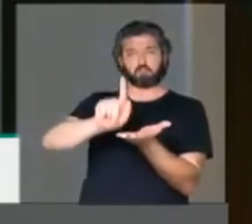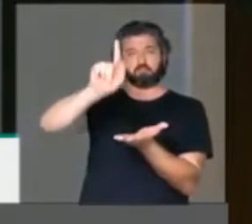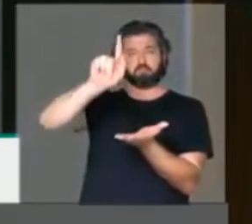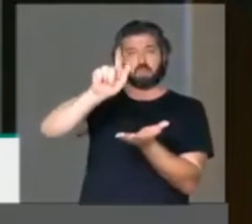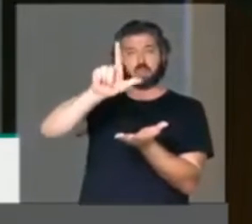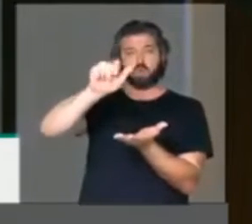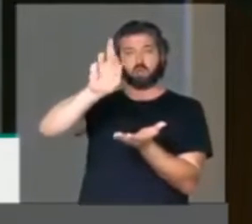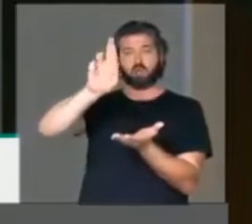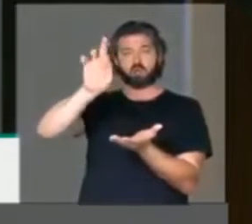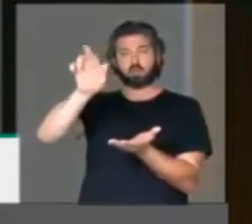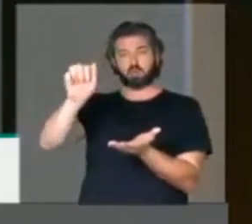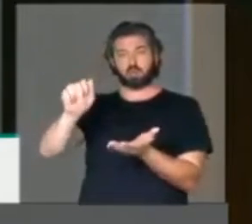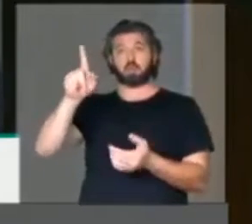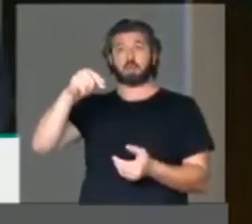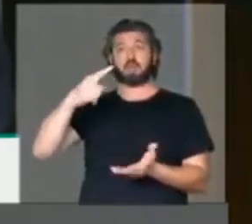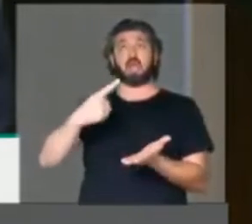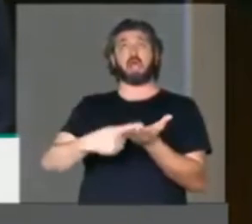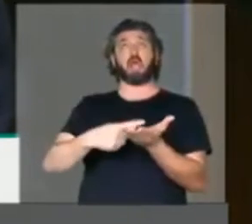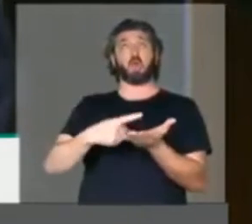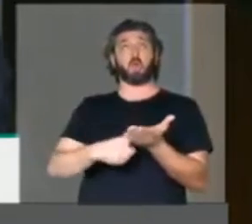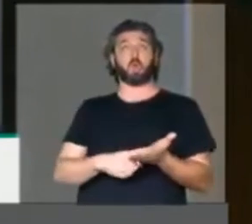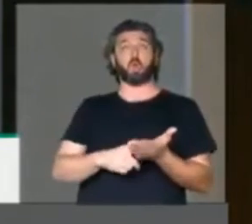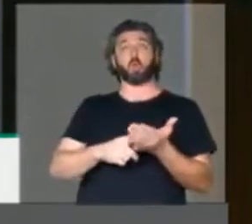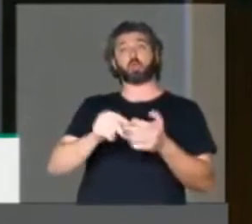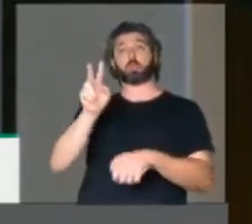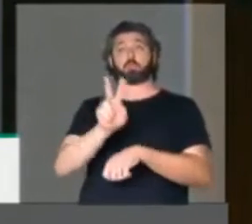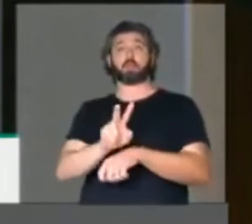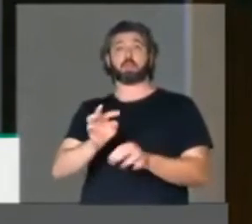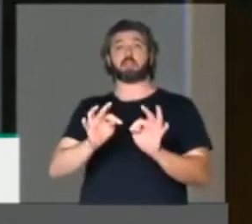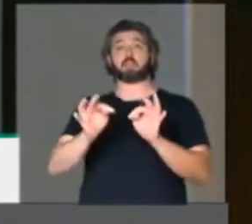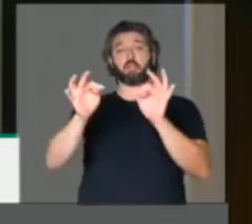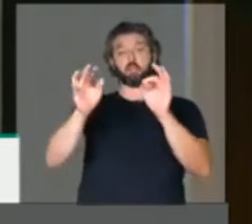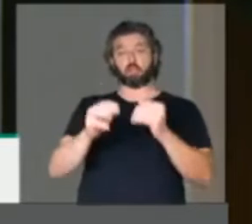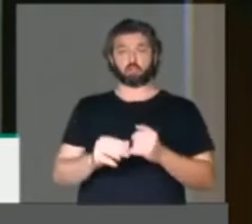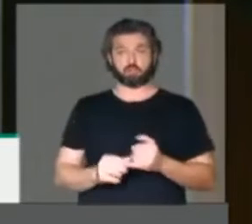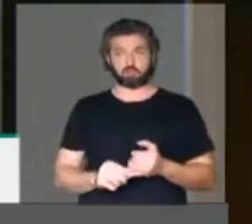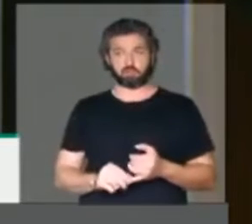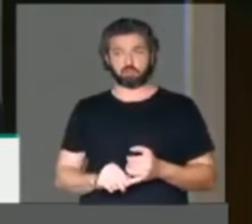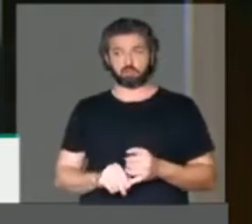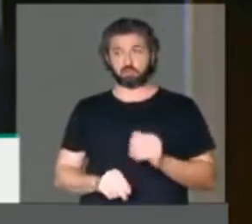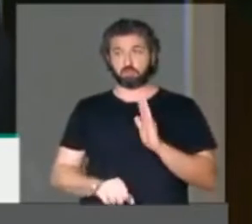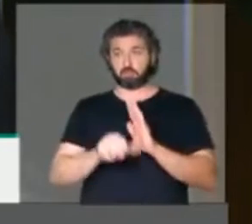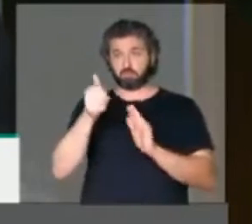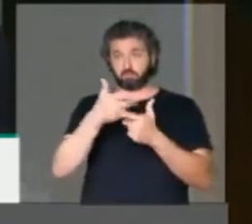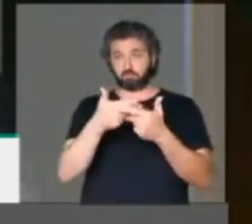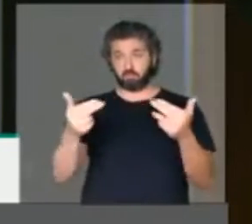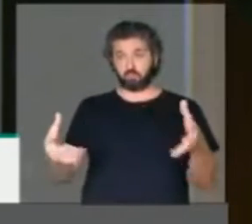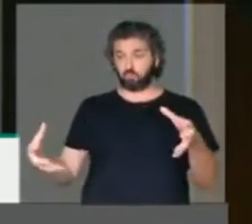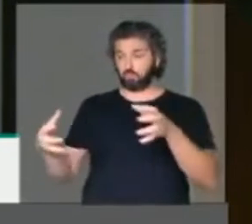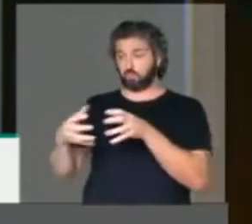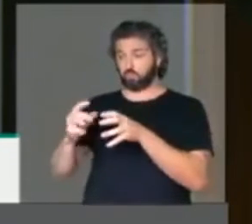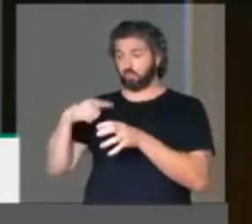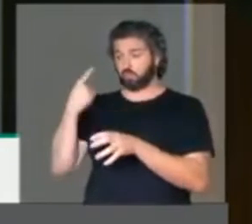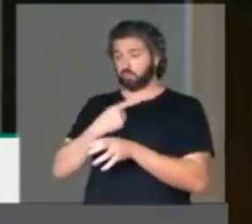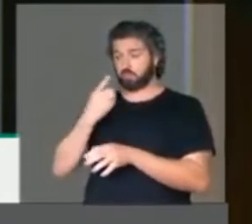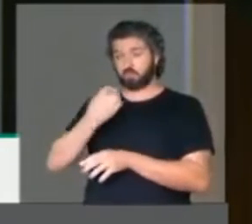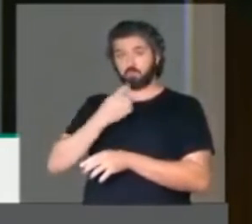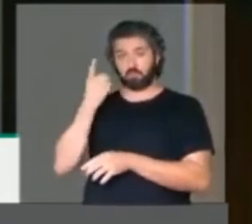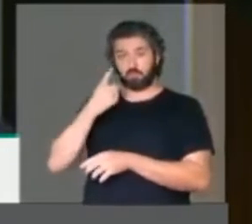denominado agora acordo de salvaguardas tecnológicas. Em primeiro lugar, eu queria dizer que a bancada do PT